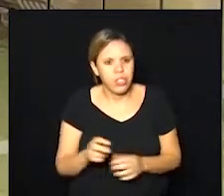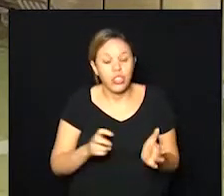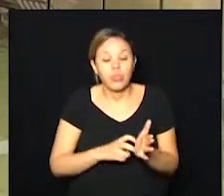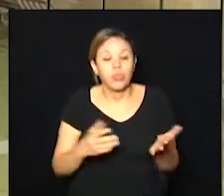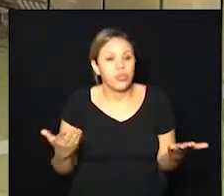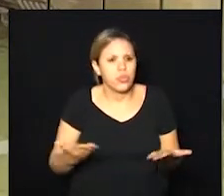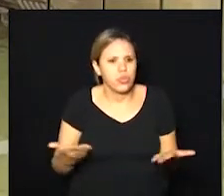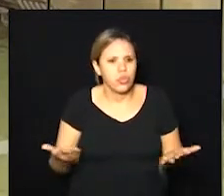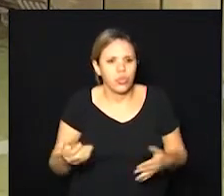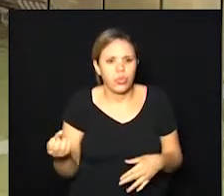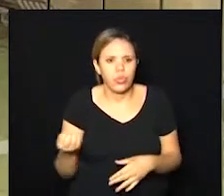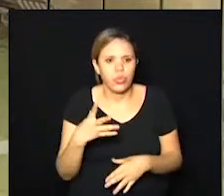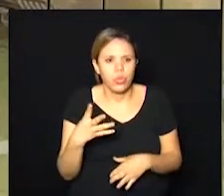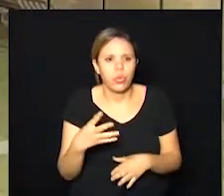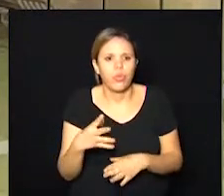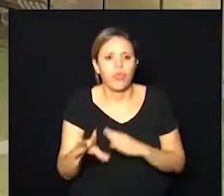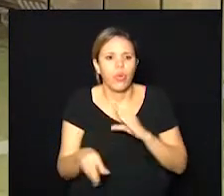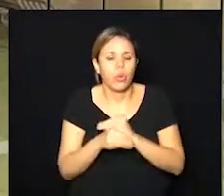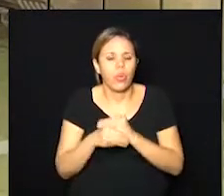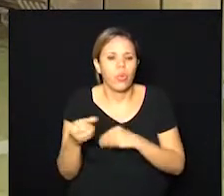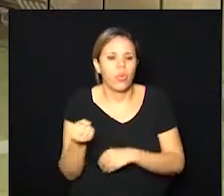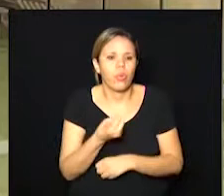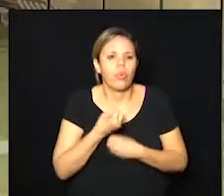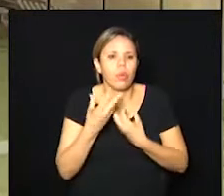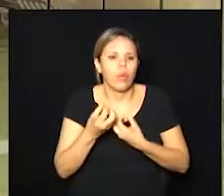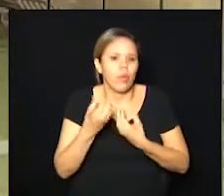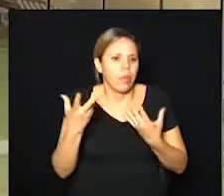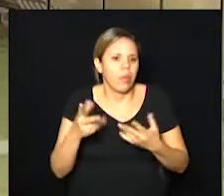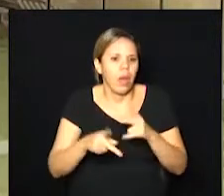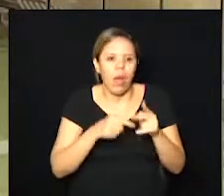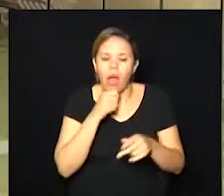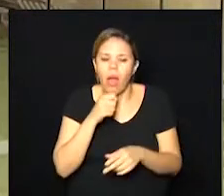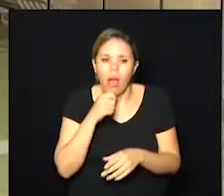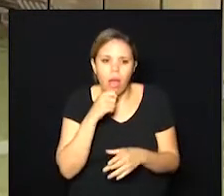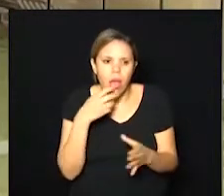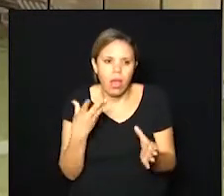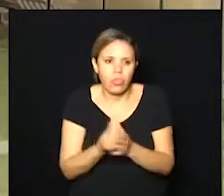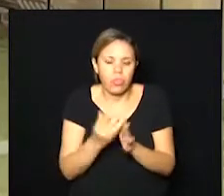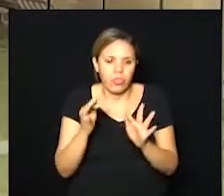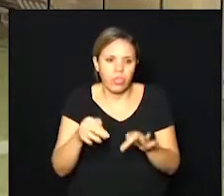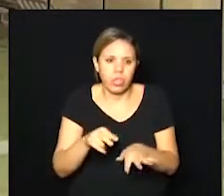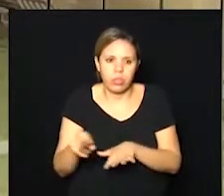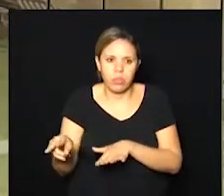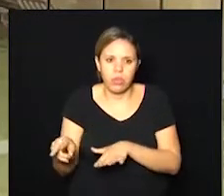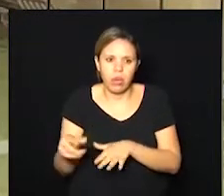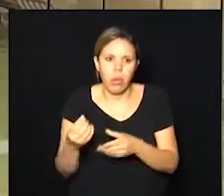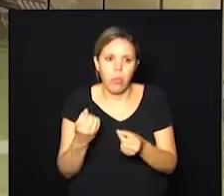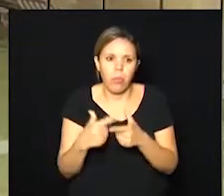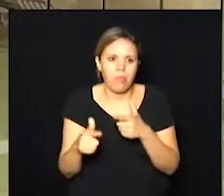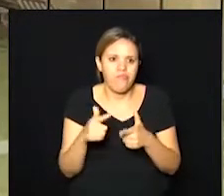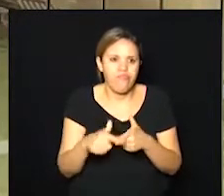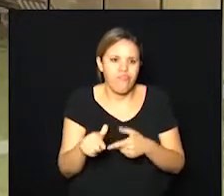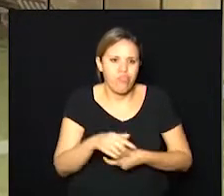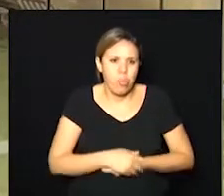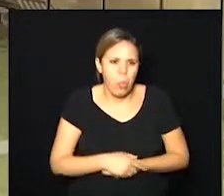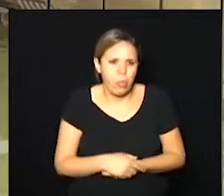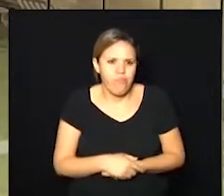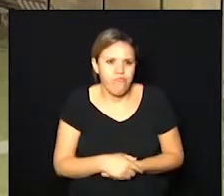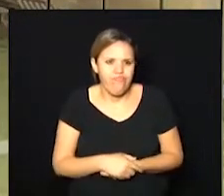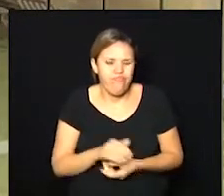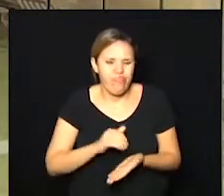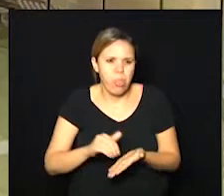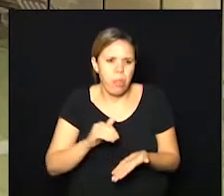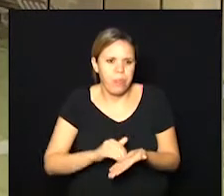de hoje, uma nova atualização dos dados. Esses dados que não foram atualizados no fim de semana por um problema que a